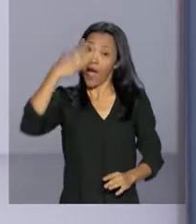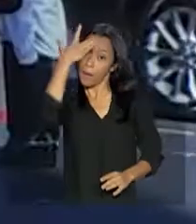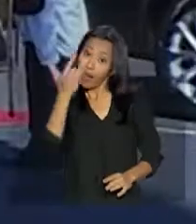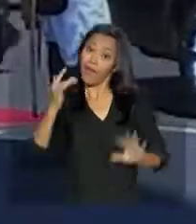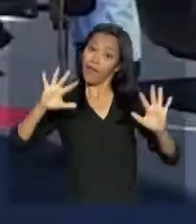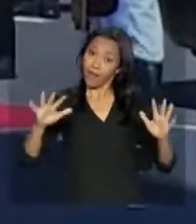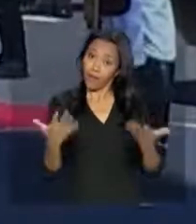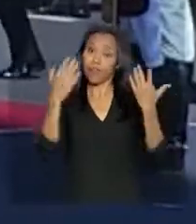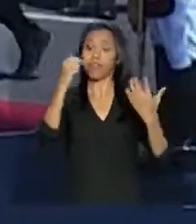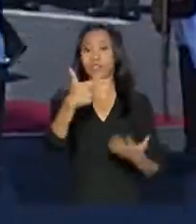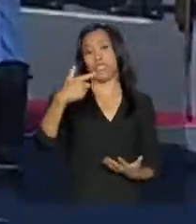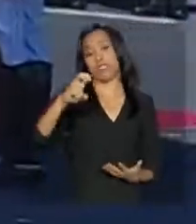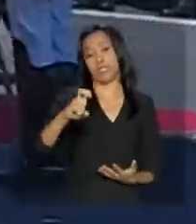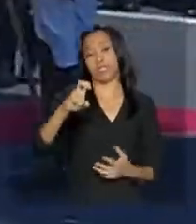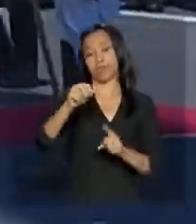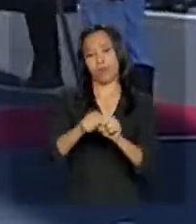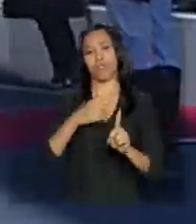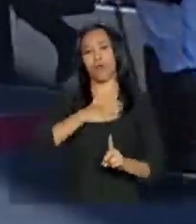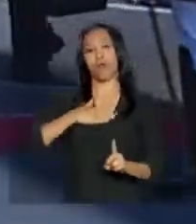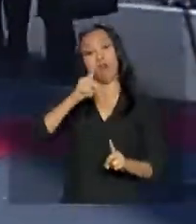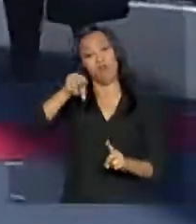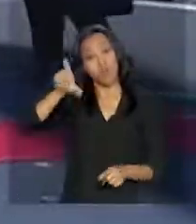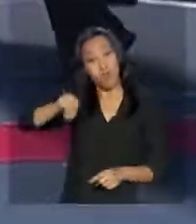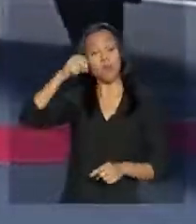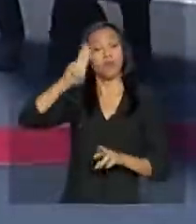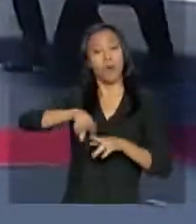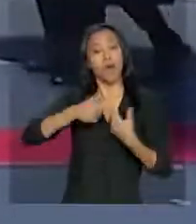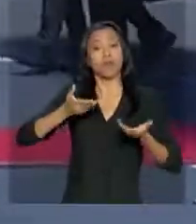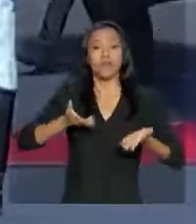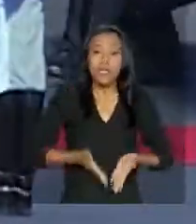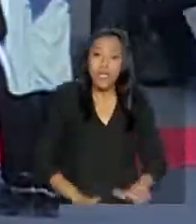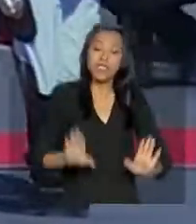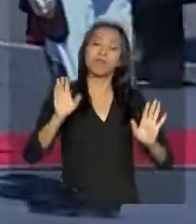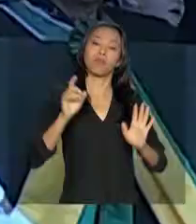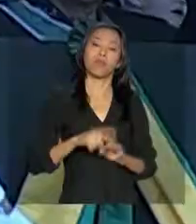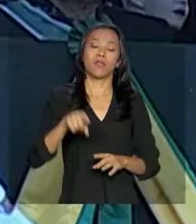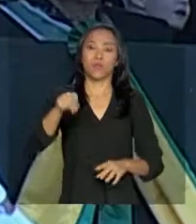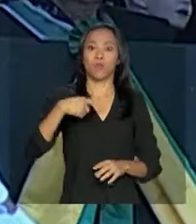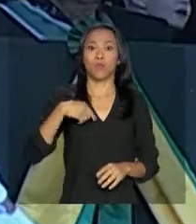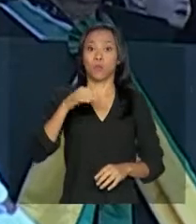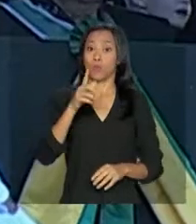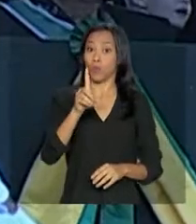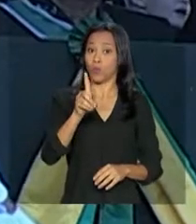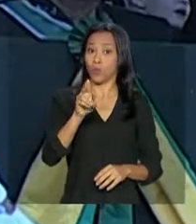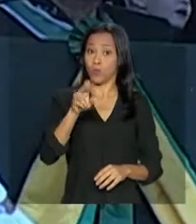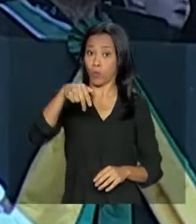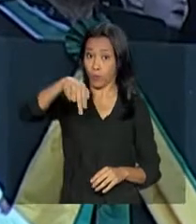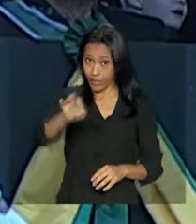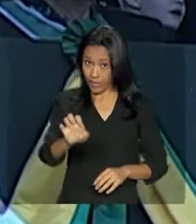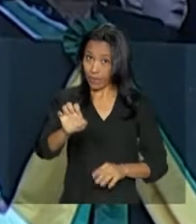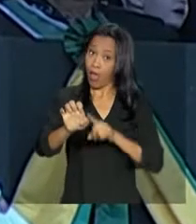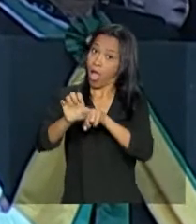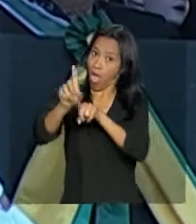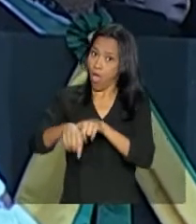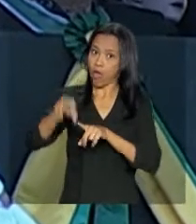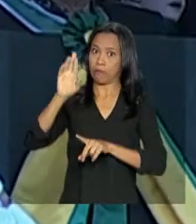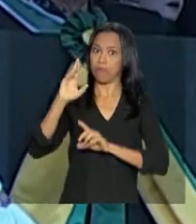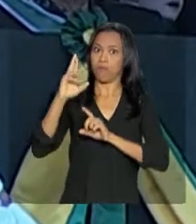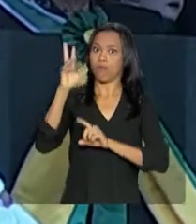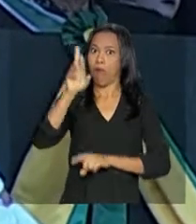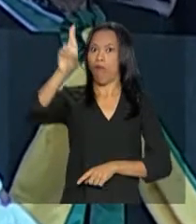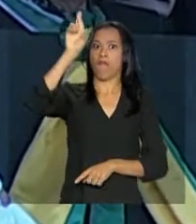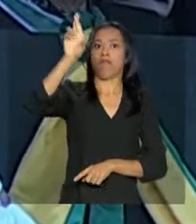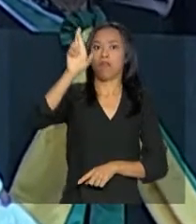A data foi escolhida em homenagem ao nascimento do patrono do Exército Brasileiro, Duque de Caxias, soldado símbolo da pátria.